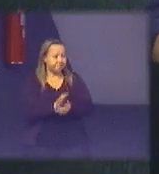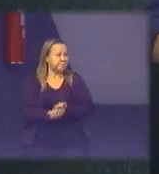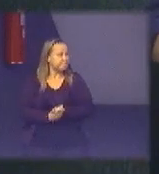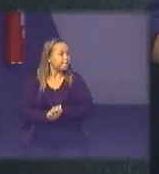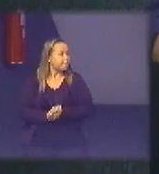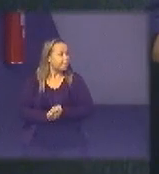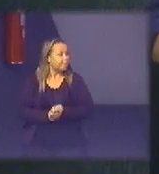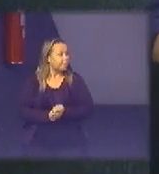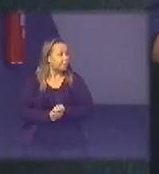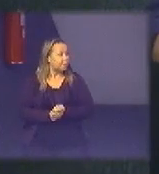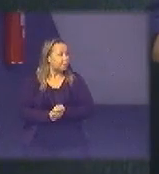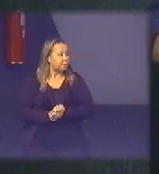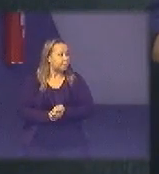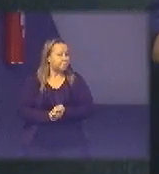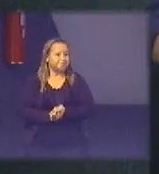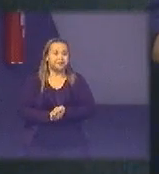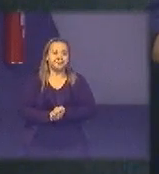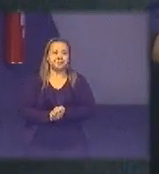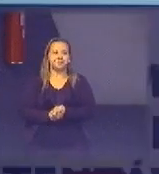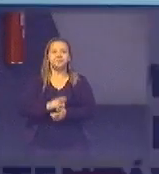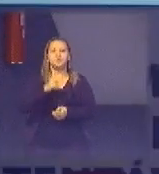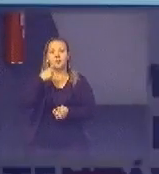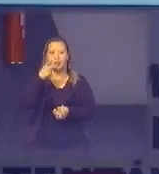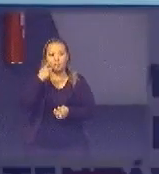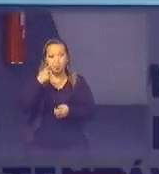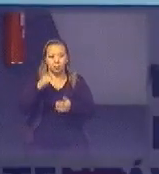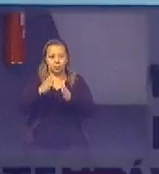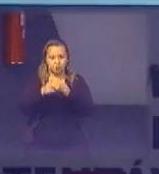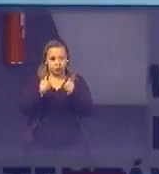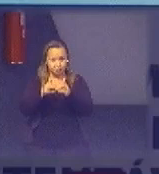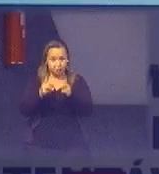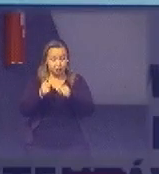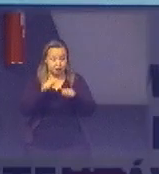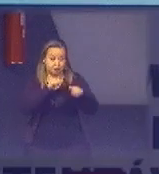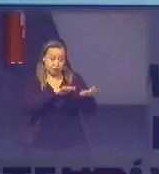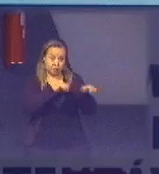chutei que a nova lei de licitações fica em setembro aí pra gente